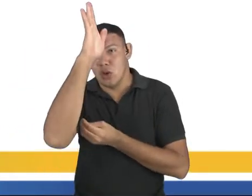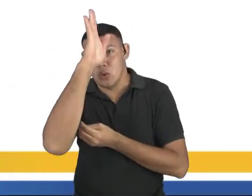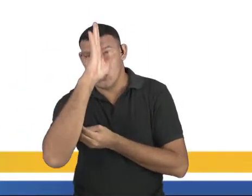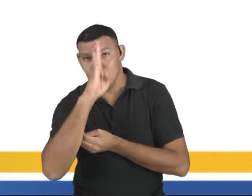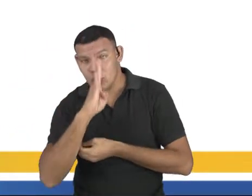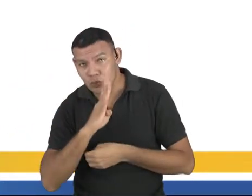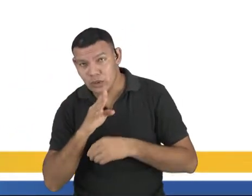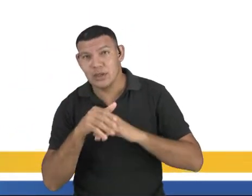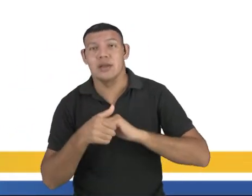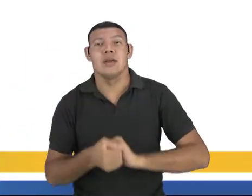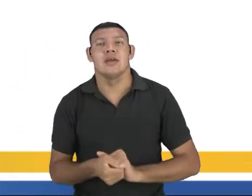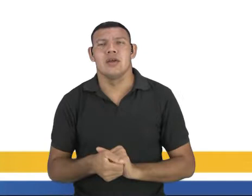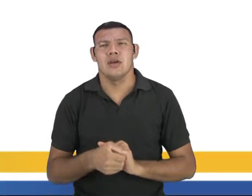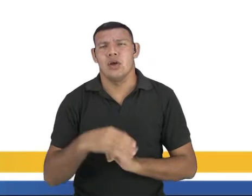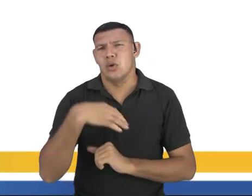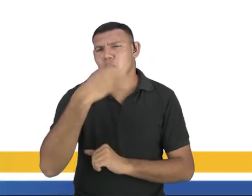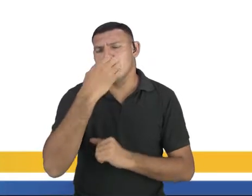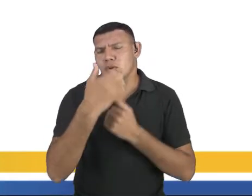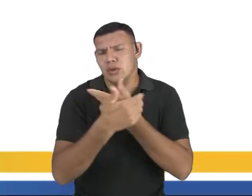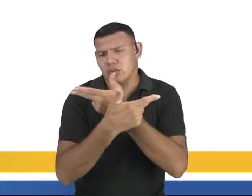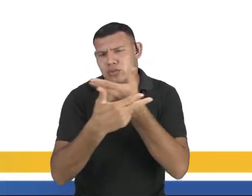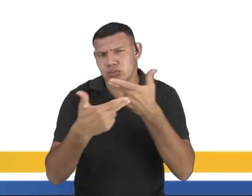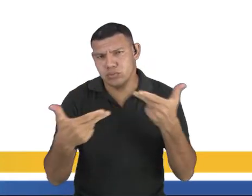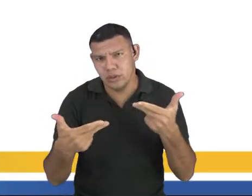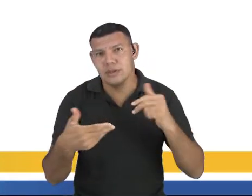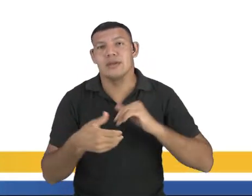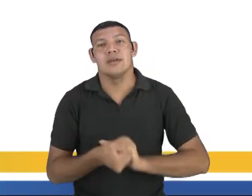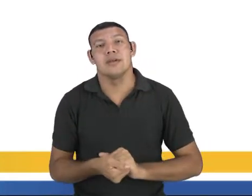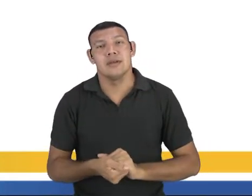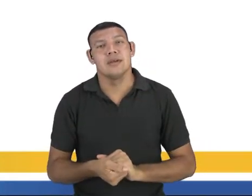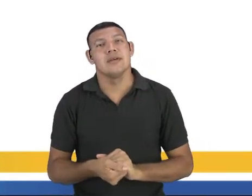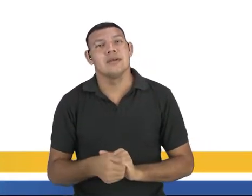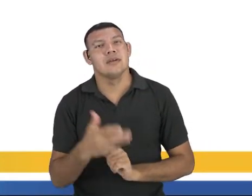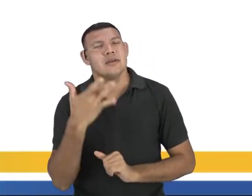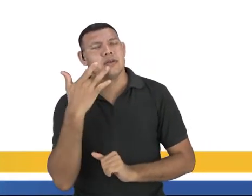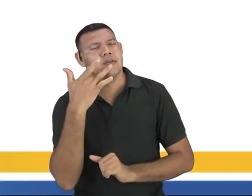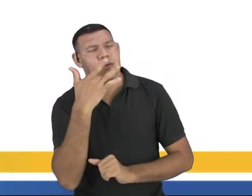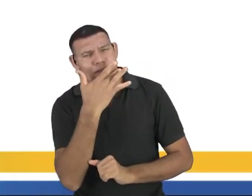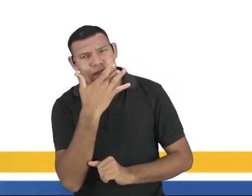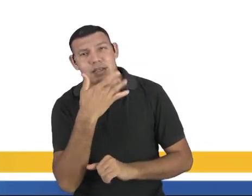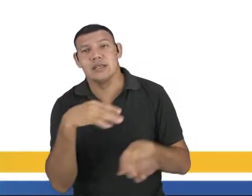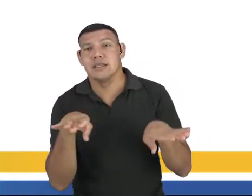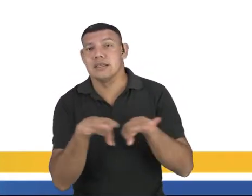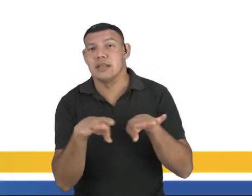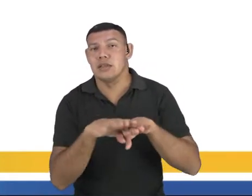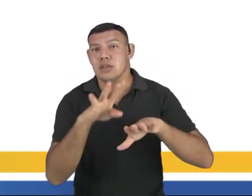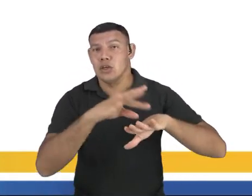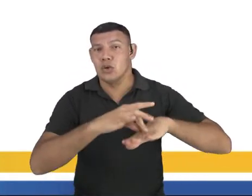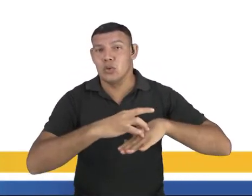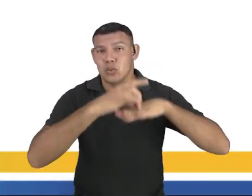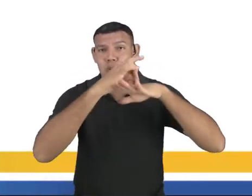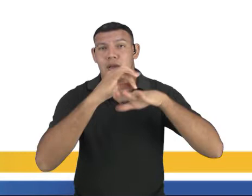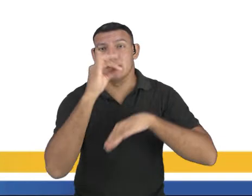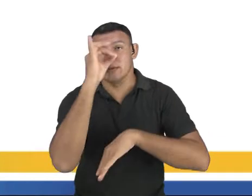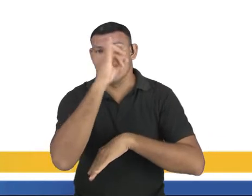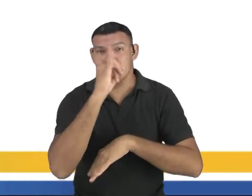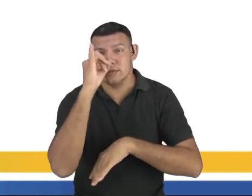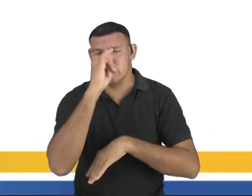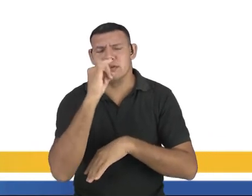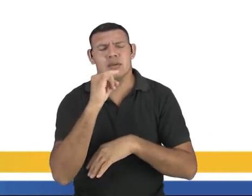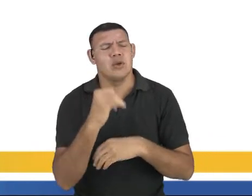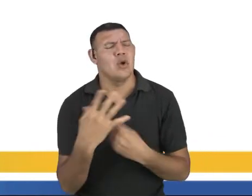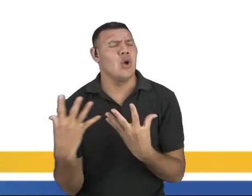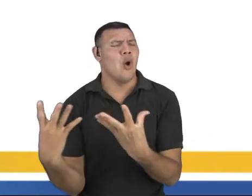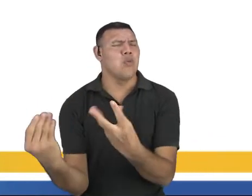vai te trazer frutas deliciosas e vai te trazer carne de porco. Vai trazer muitas coisas para você.